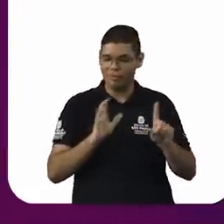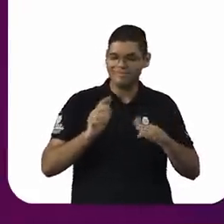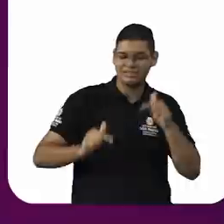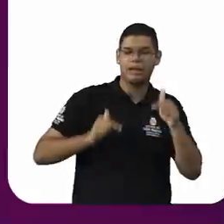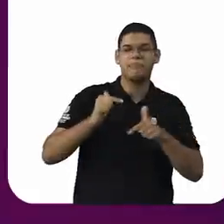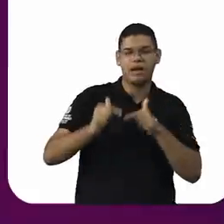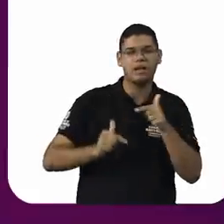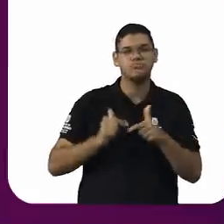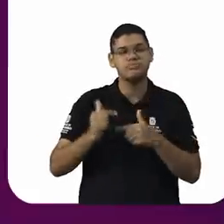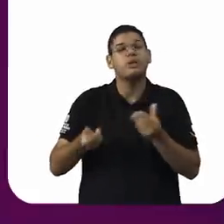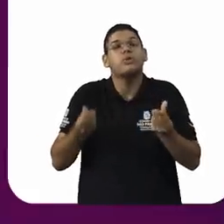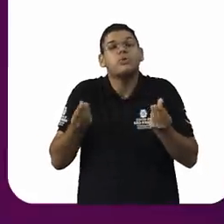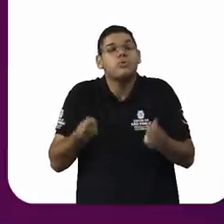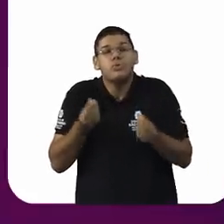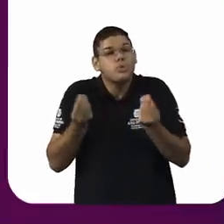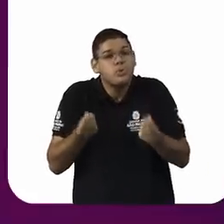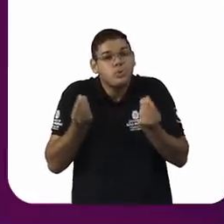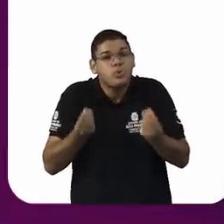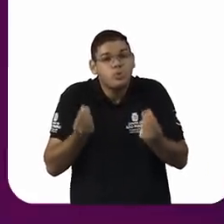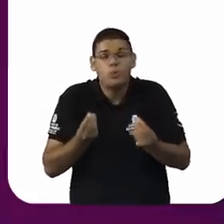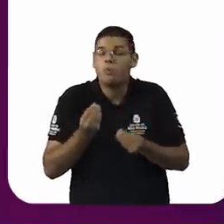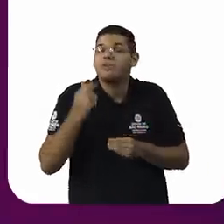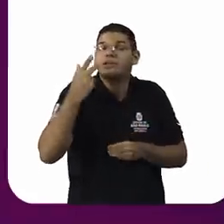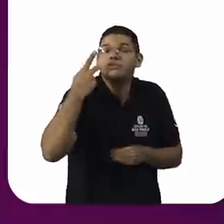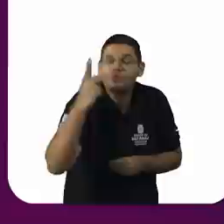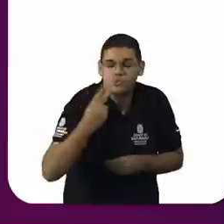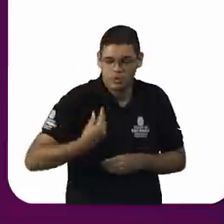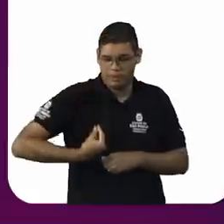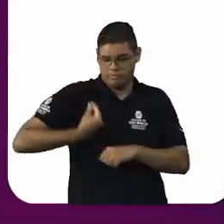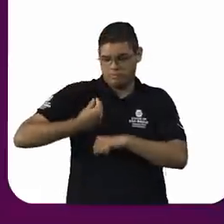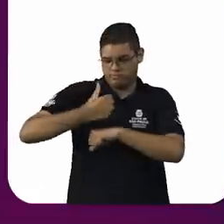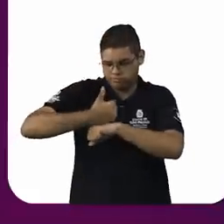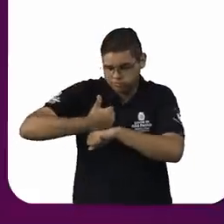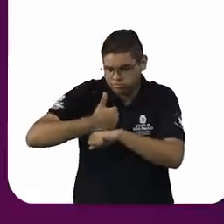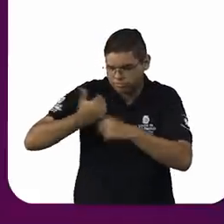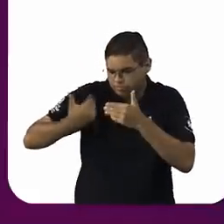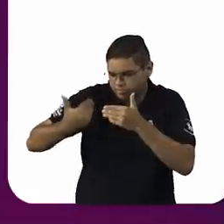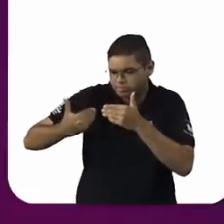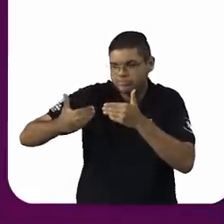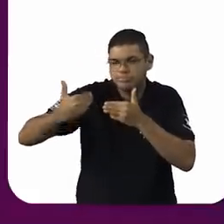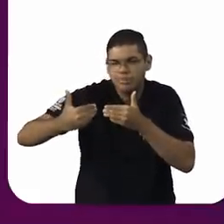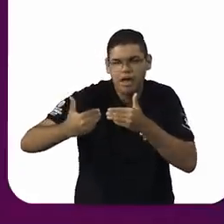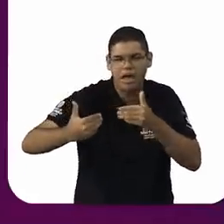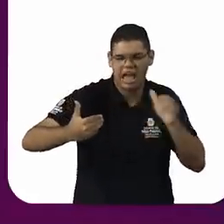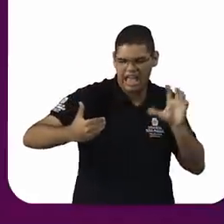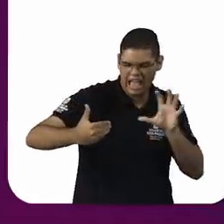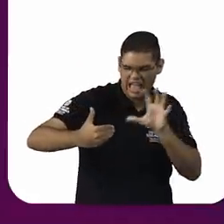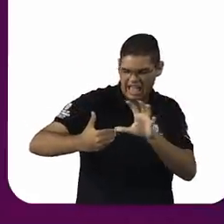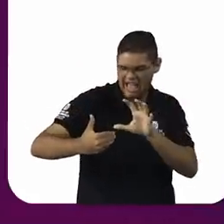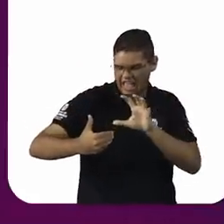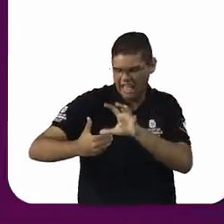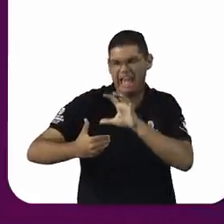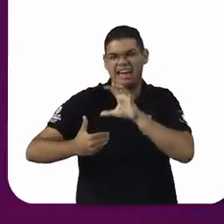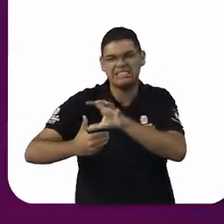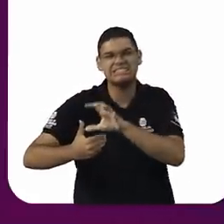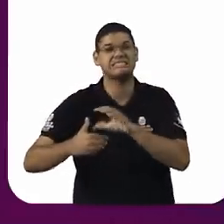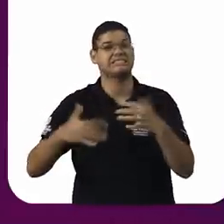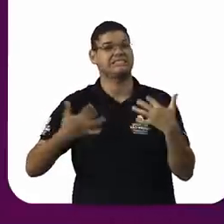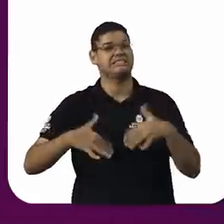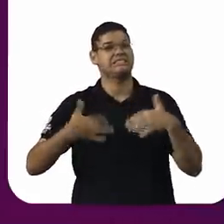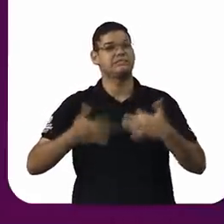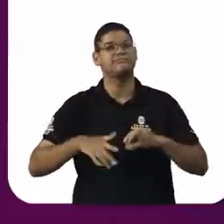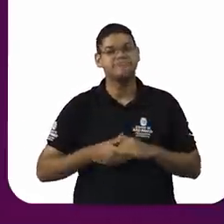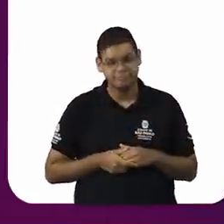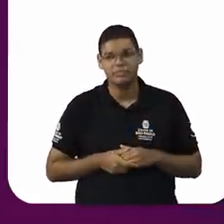na carreira profissional dessas mulheres, que é a sua grande maioria, com uma repercussão futura muito negativa.